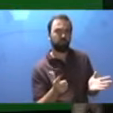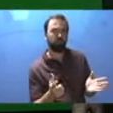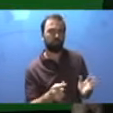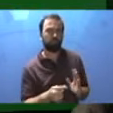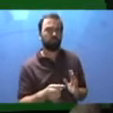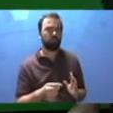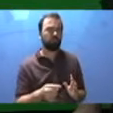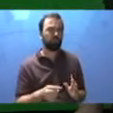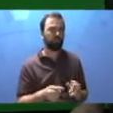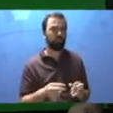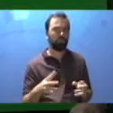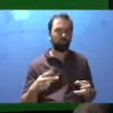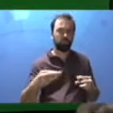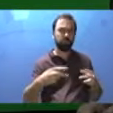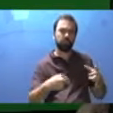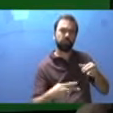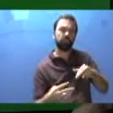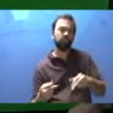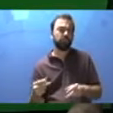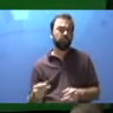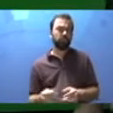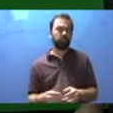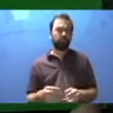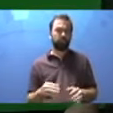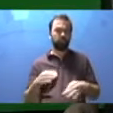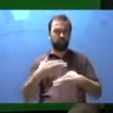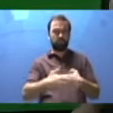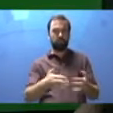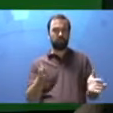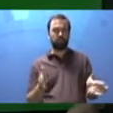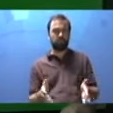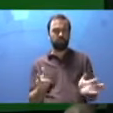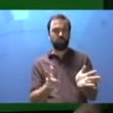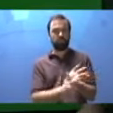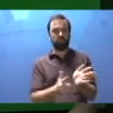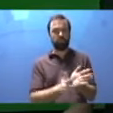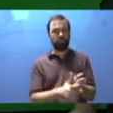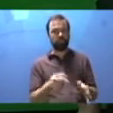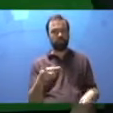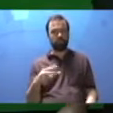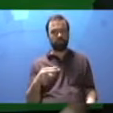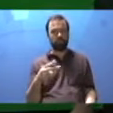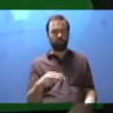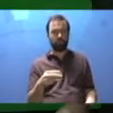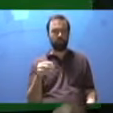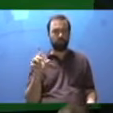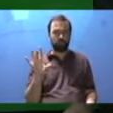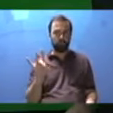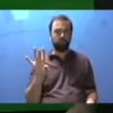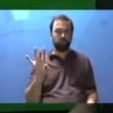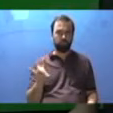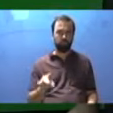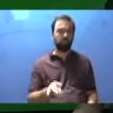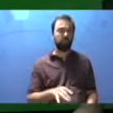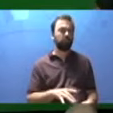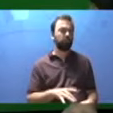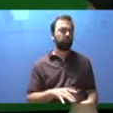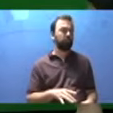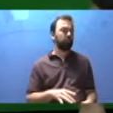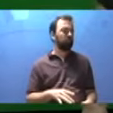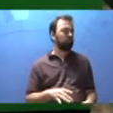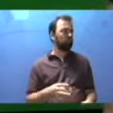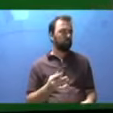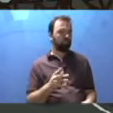papelão, anexos, recortados e pintados, caixas, papéis, tesoura, cola que você tem no seu kit.